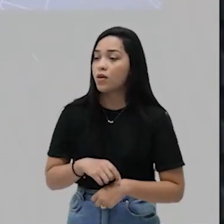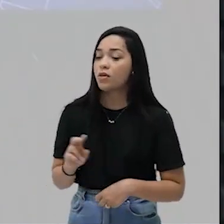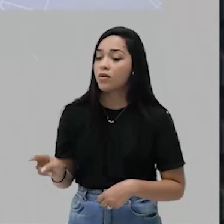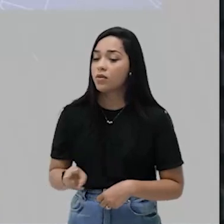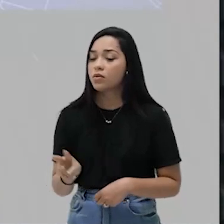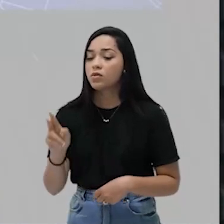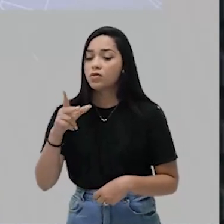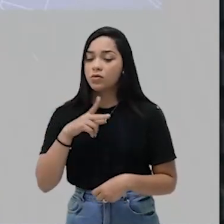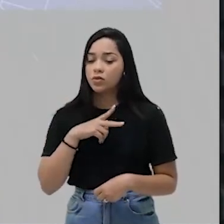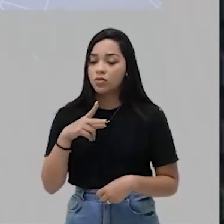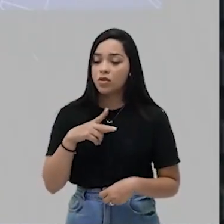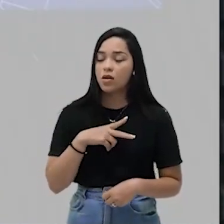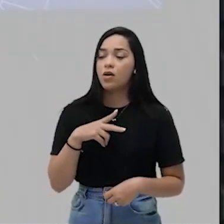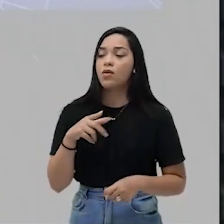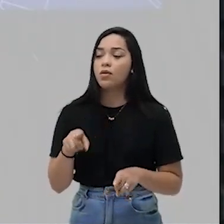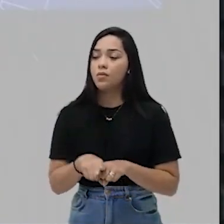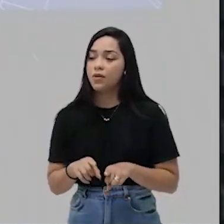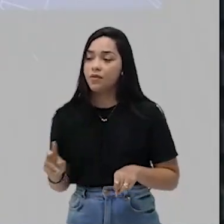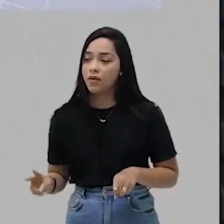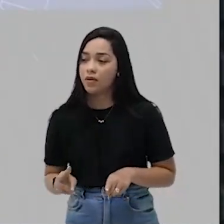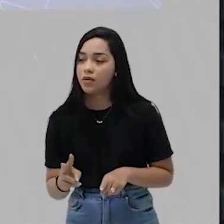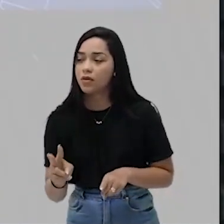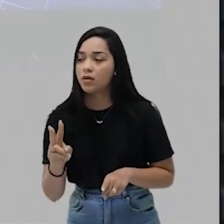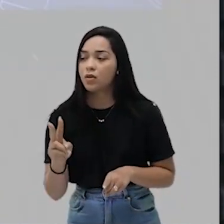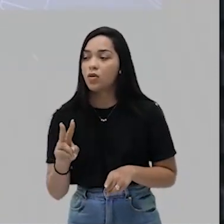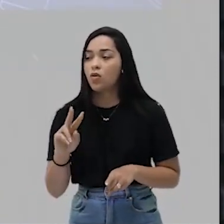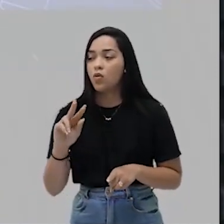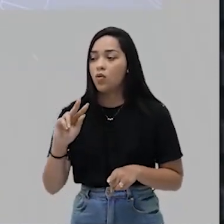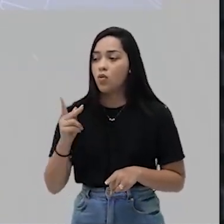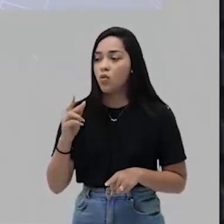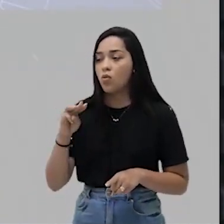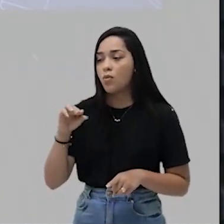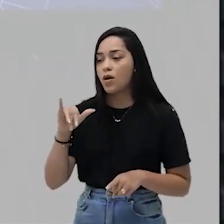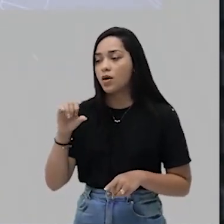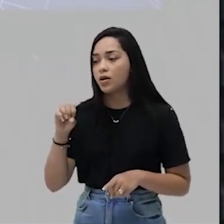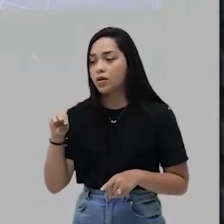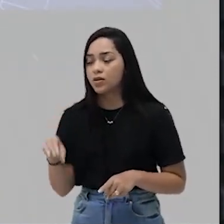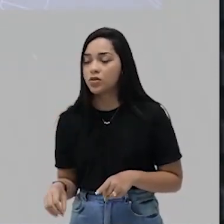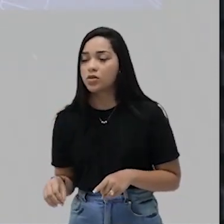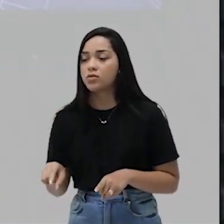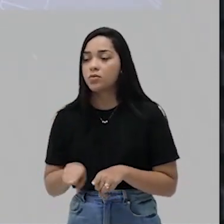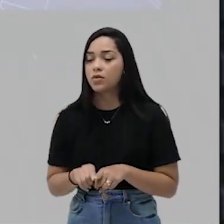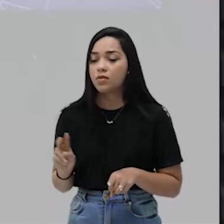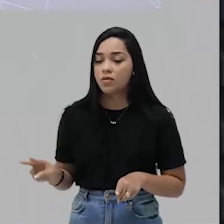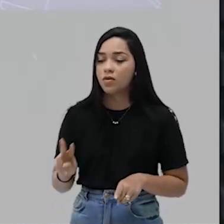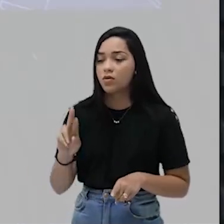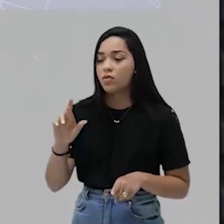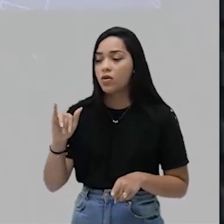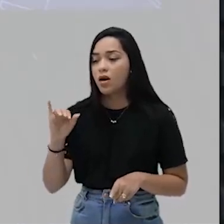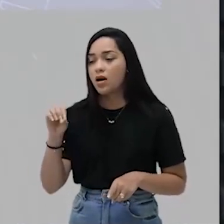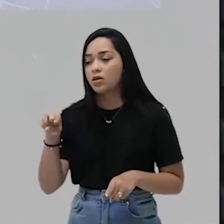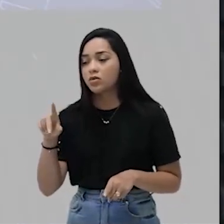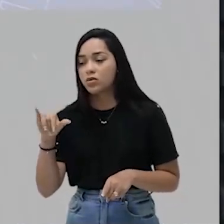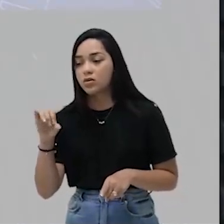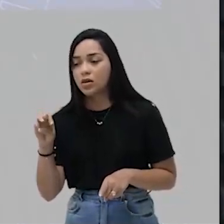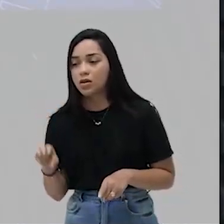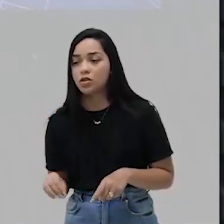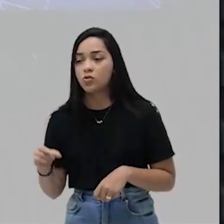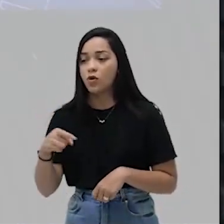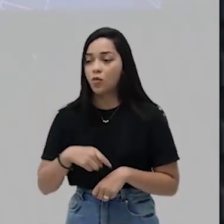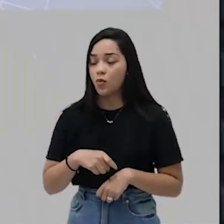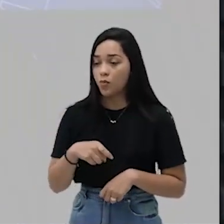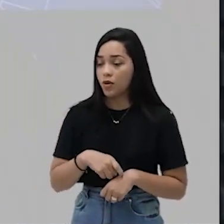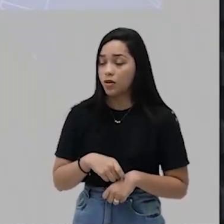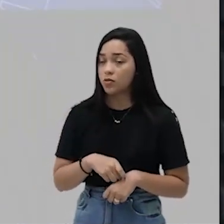do individualismo, o momento da valorização do humanismo, é o momento da valorização do racionalismo. Ou seja, é o momento do